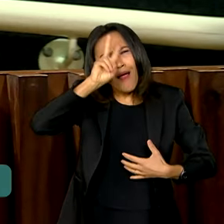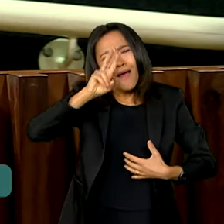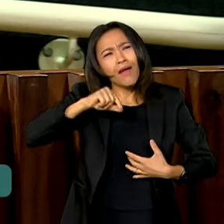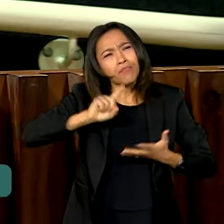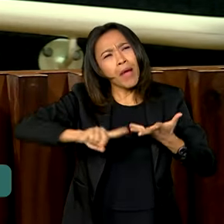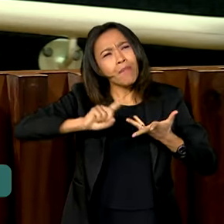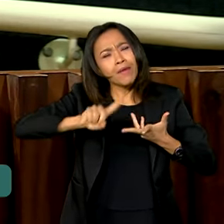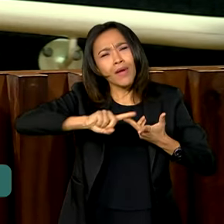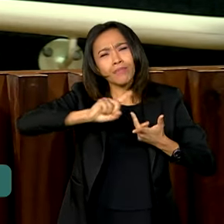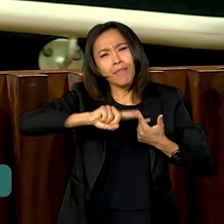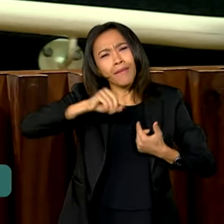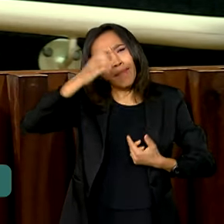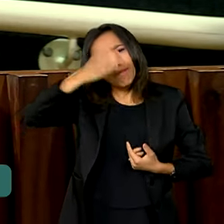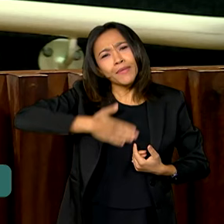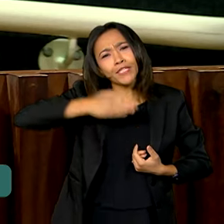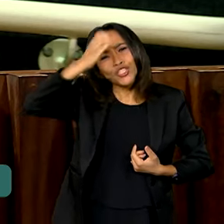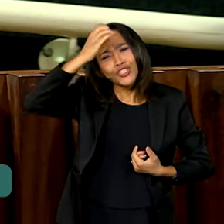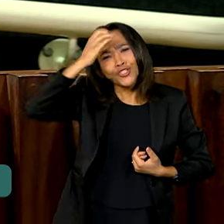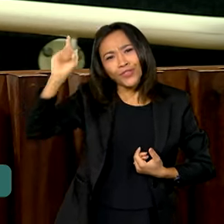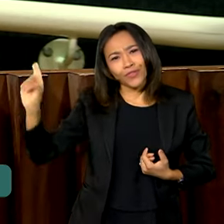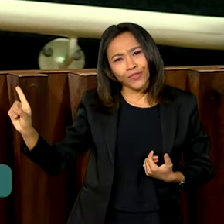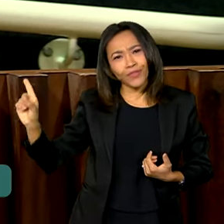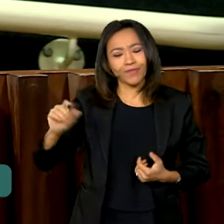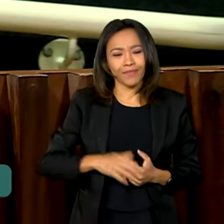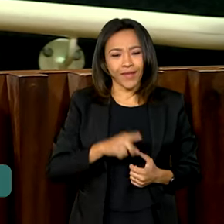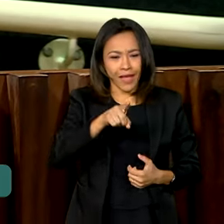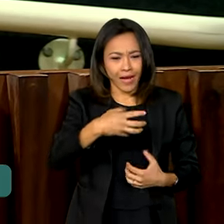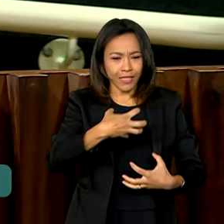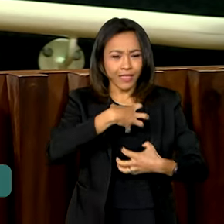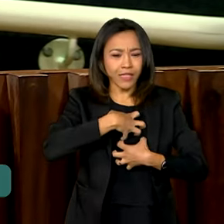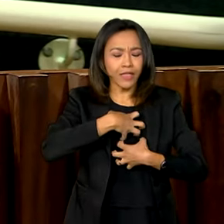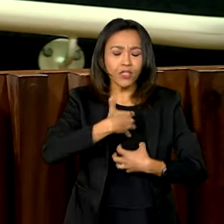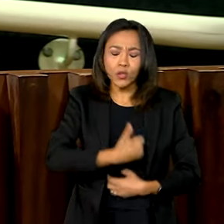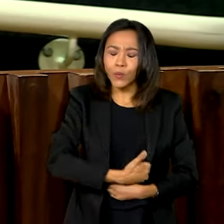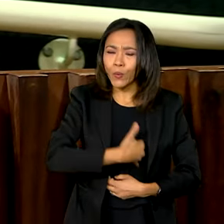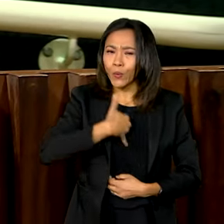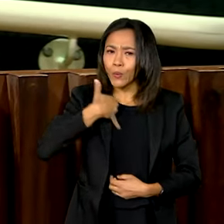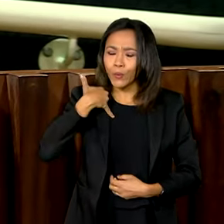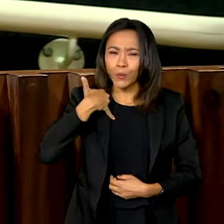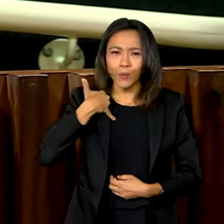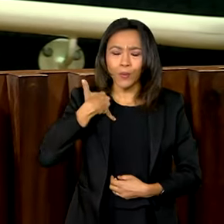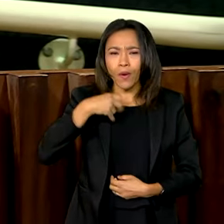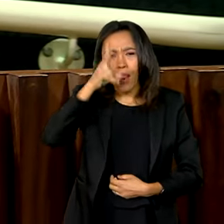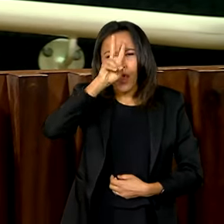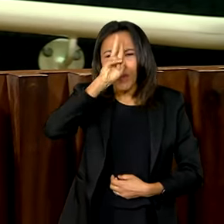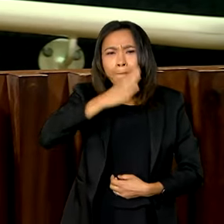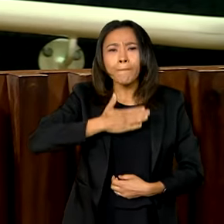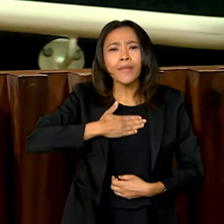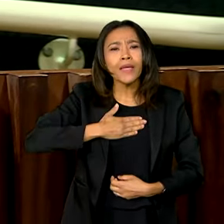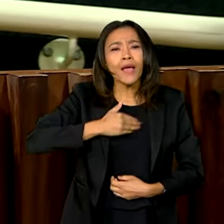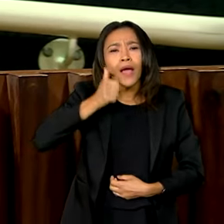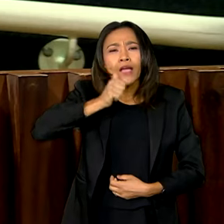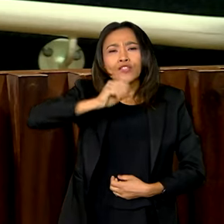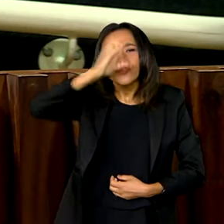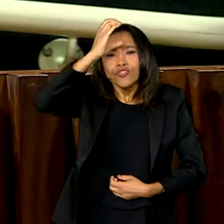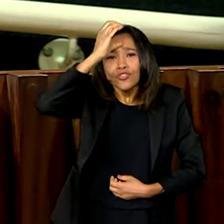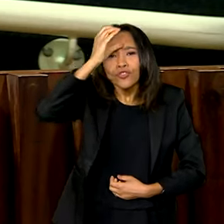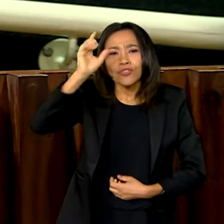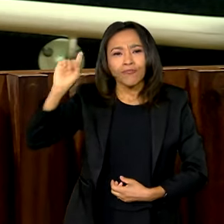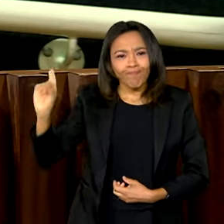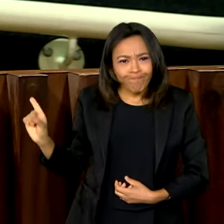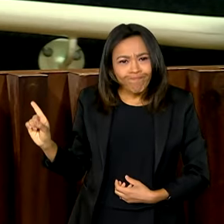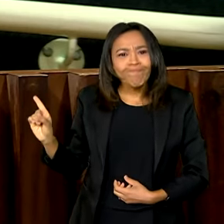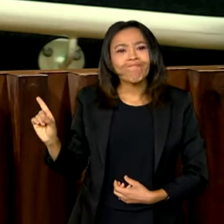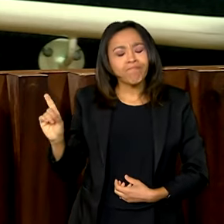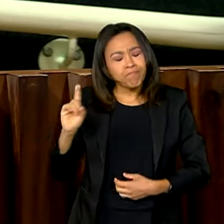a trajetória da tia. É um orgulho gigante de reconhecer